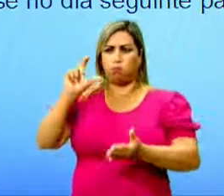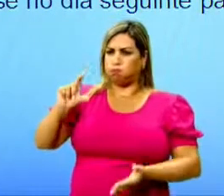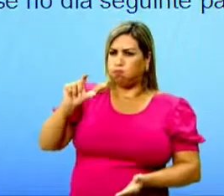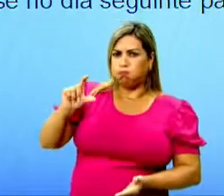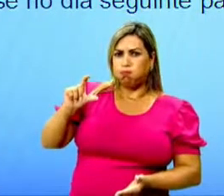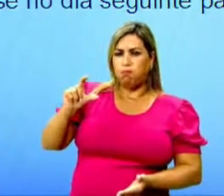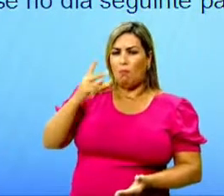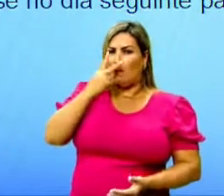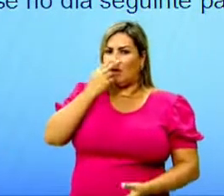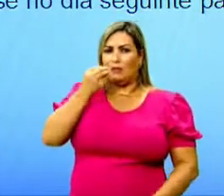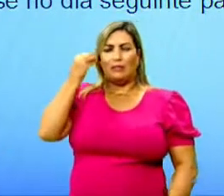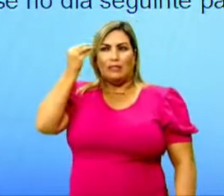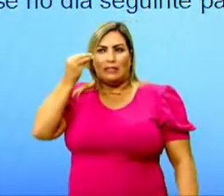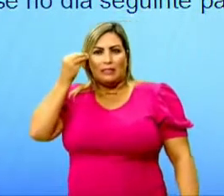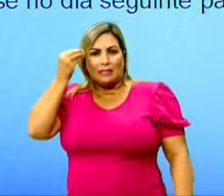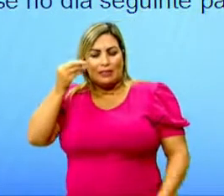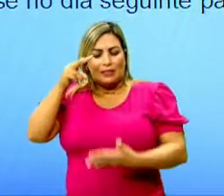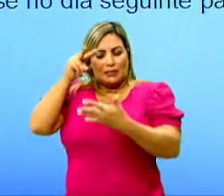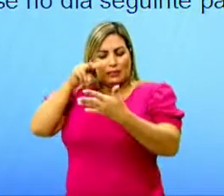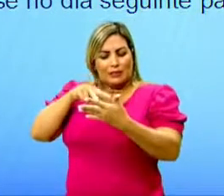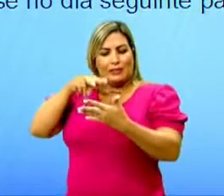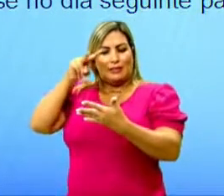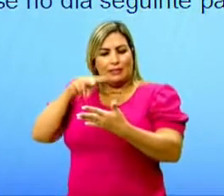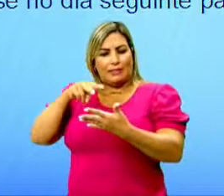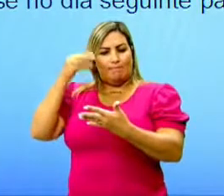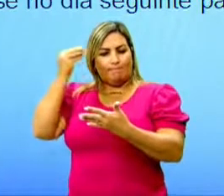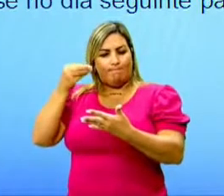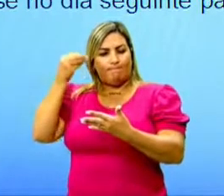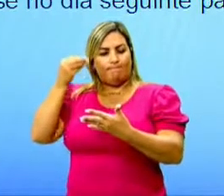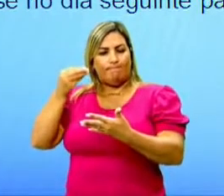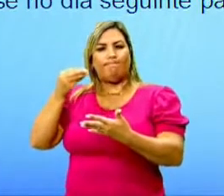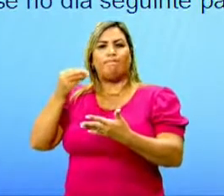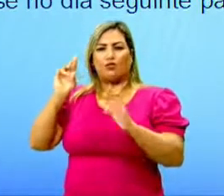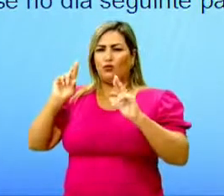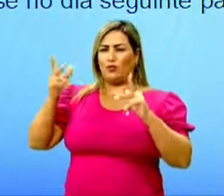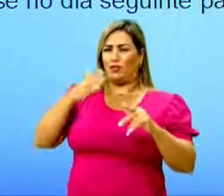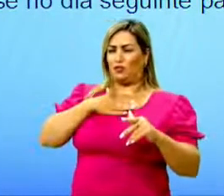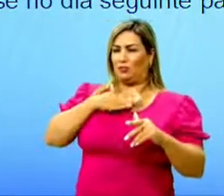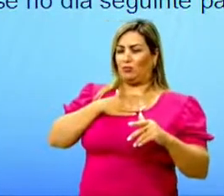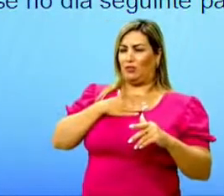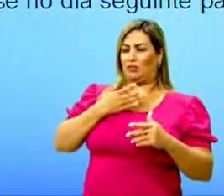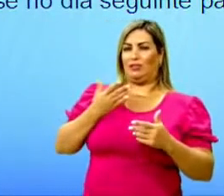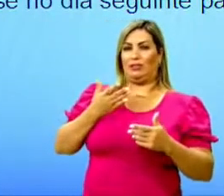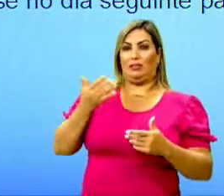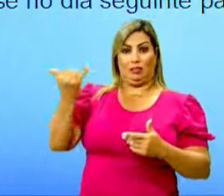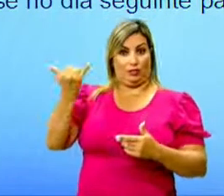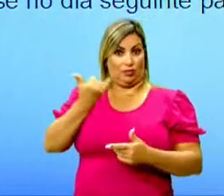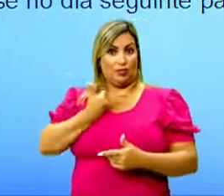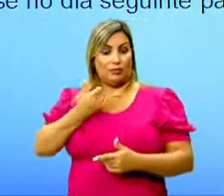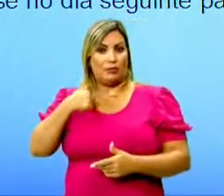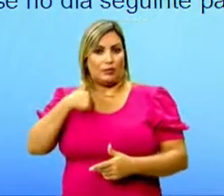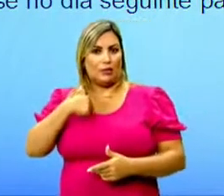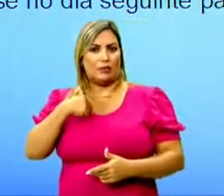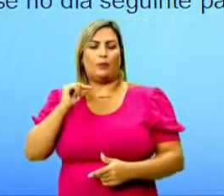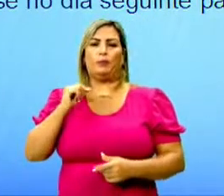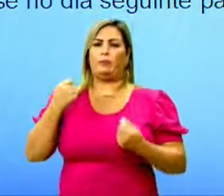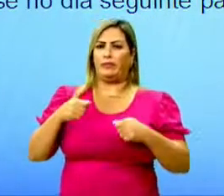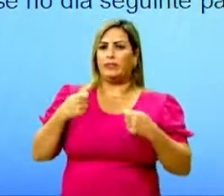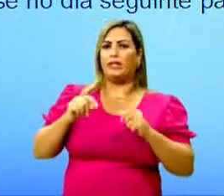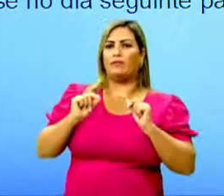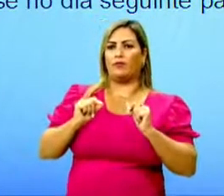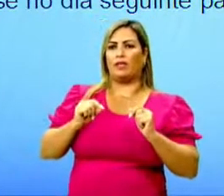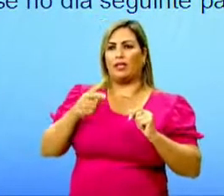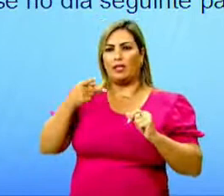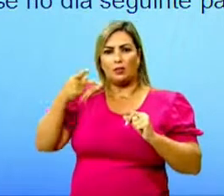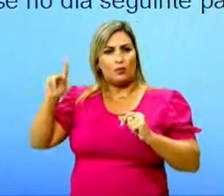vivendo e completamente acima das minhas posses. Disse-me que eu passasse pela